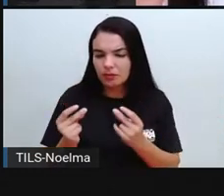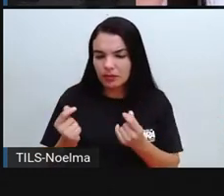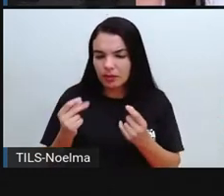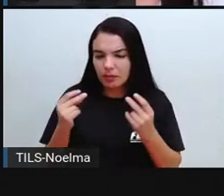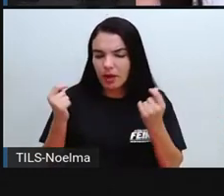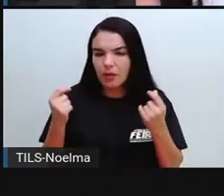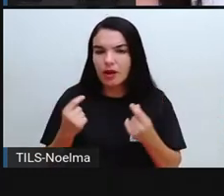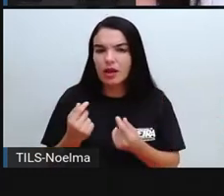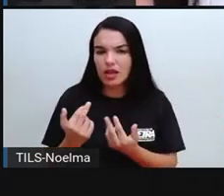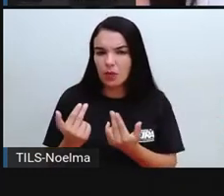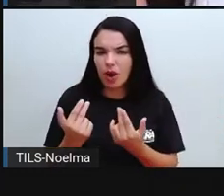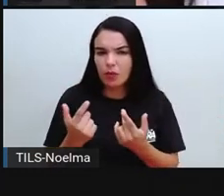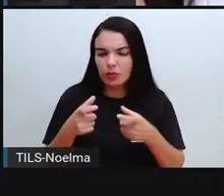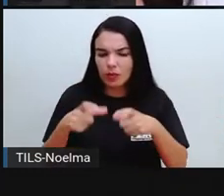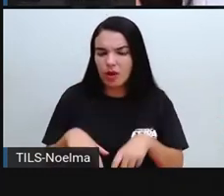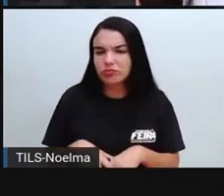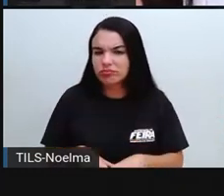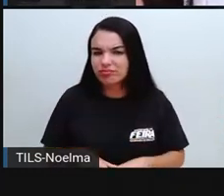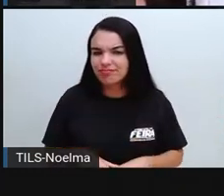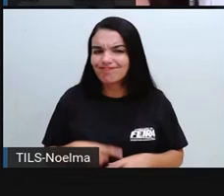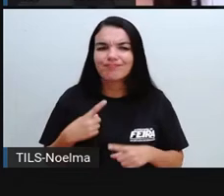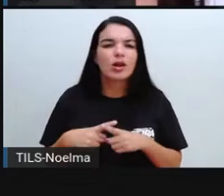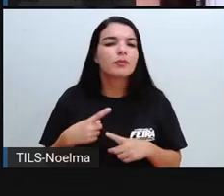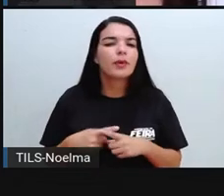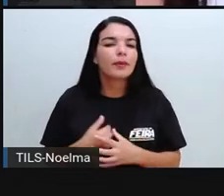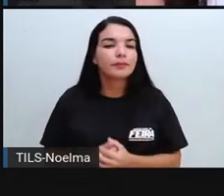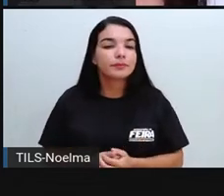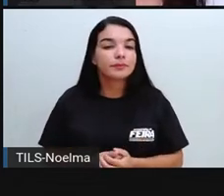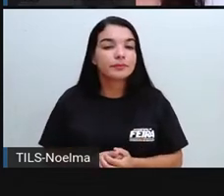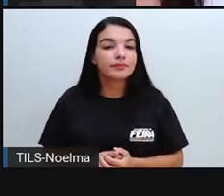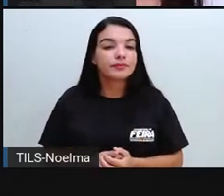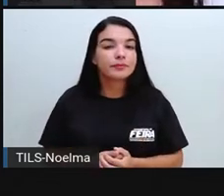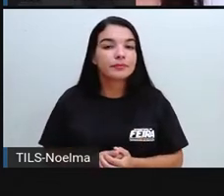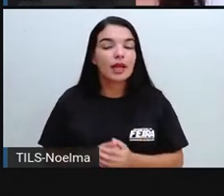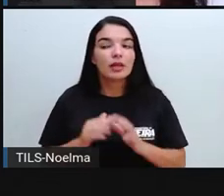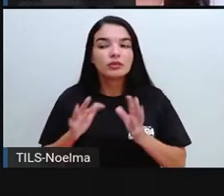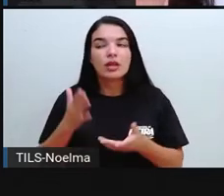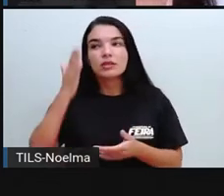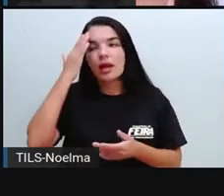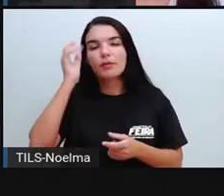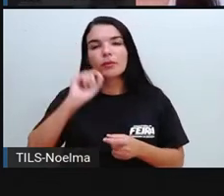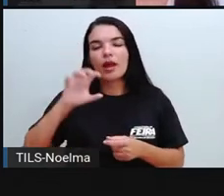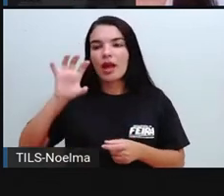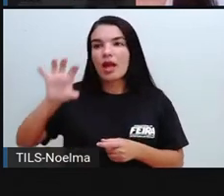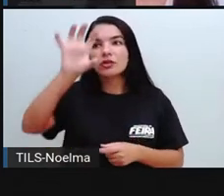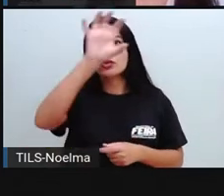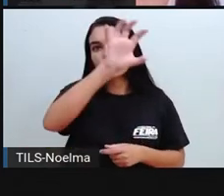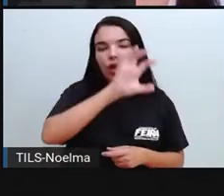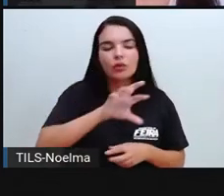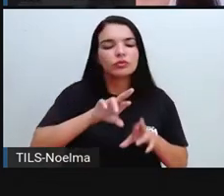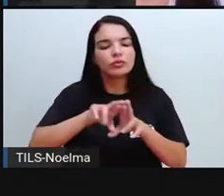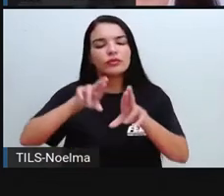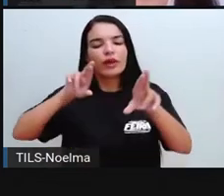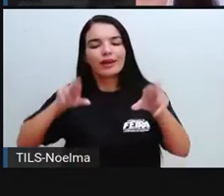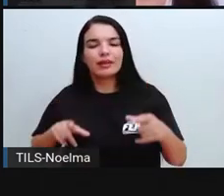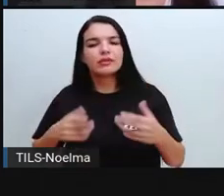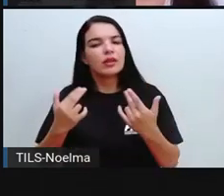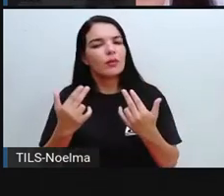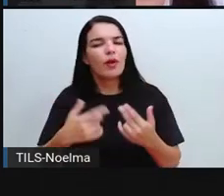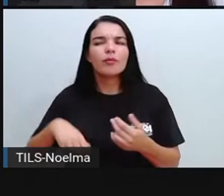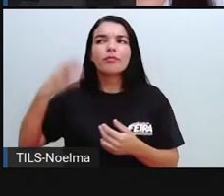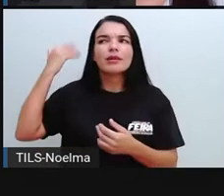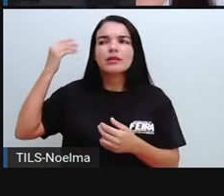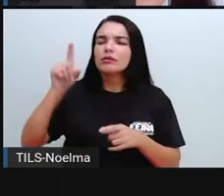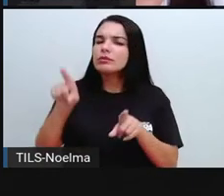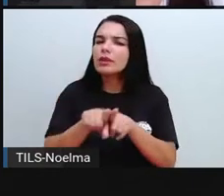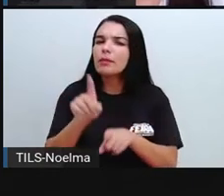A gente já sabe que as condições não são iguais nos dias de hoje, né, e também não eram iguais há anos atrás. Por